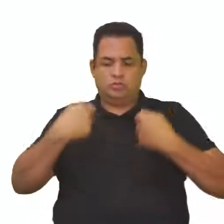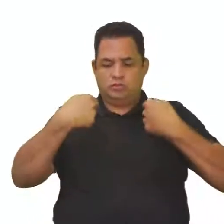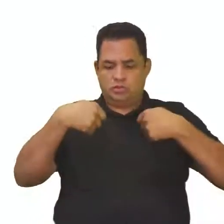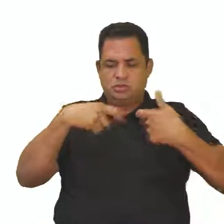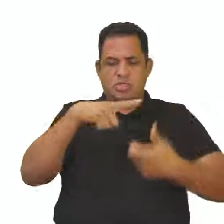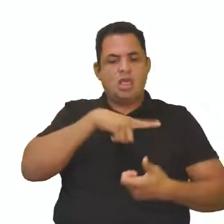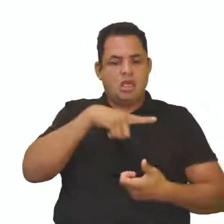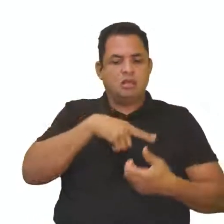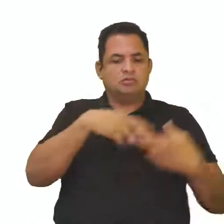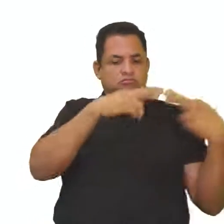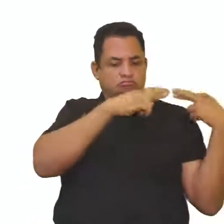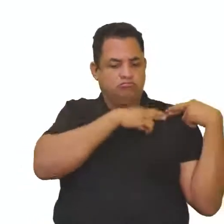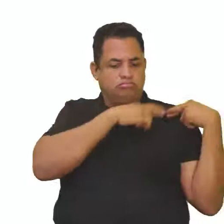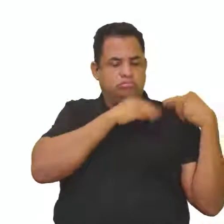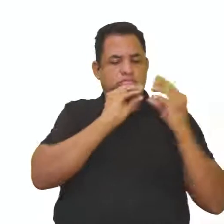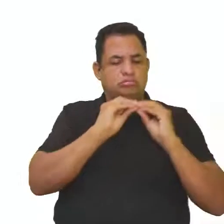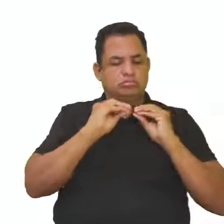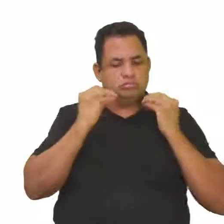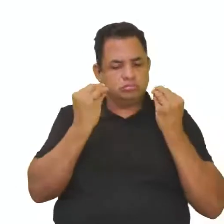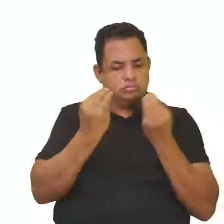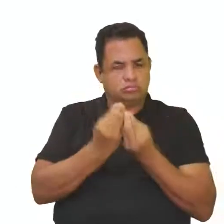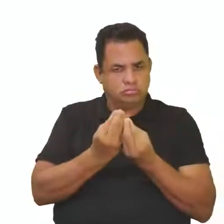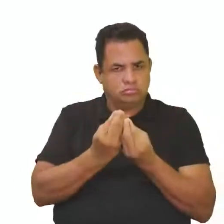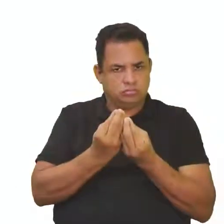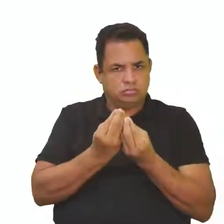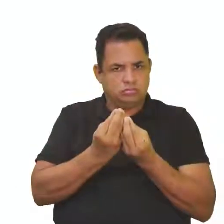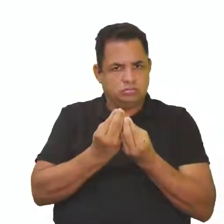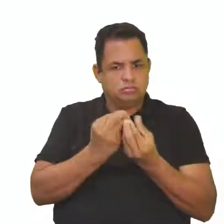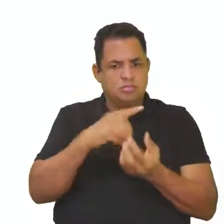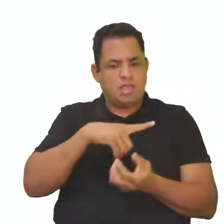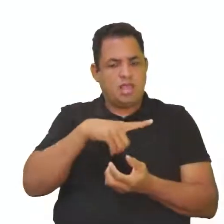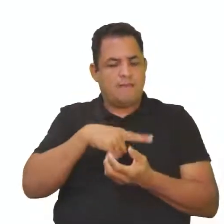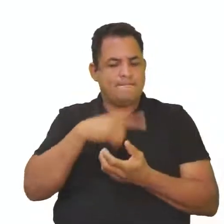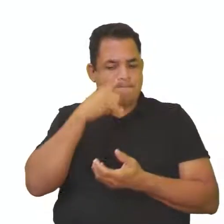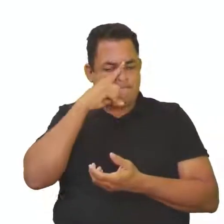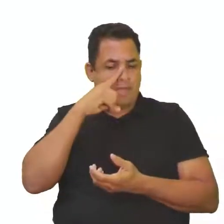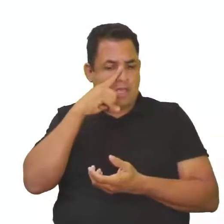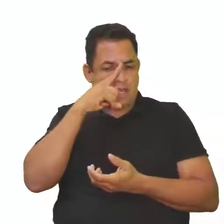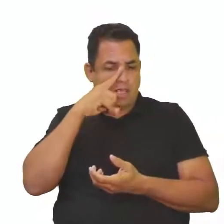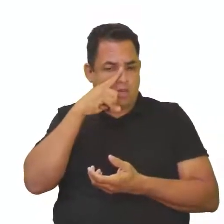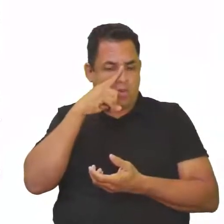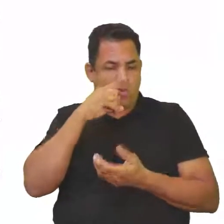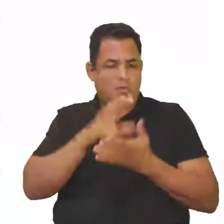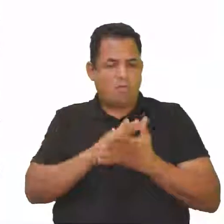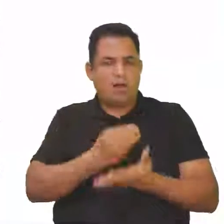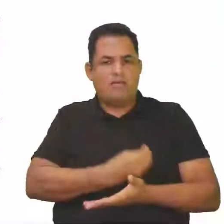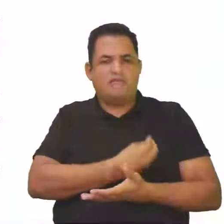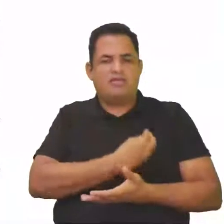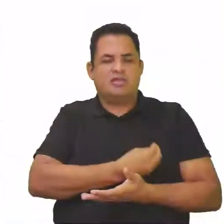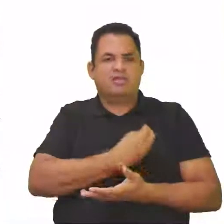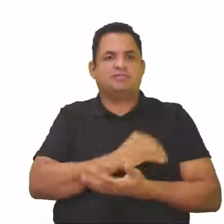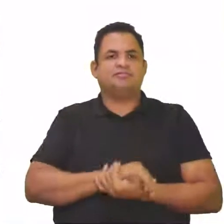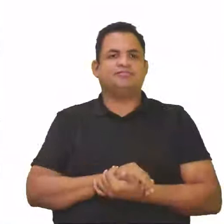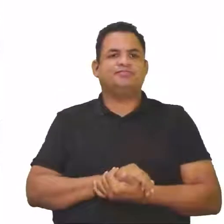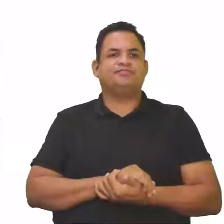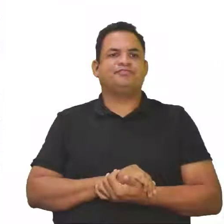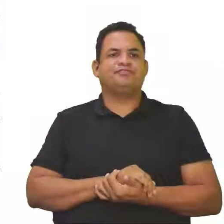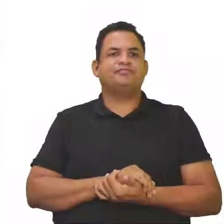sobre essas substâncias que podem gerar risco para a vida. Então, vamos lá.